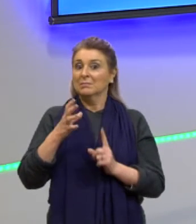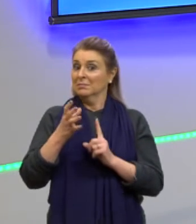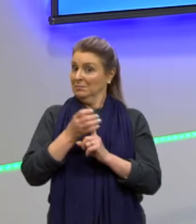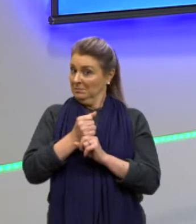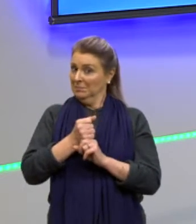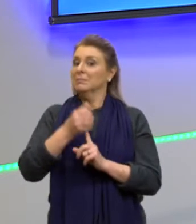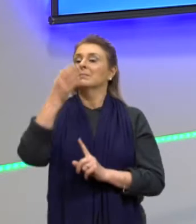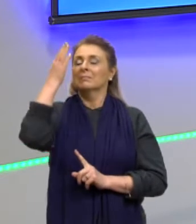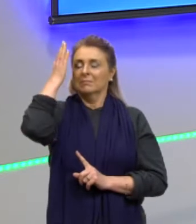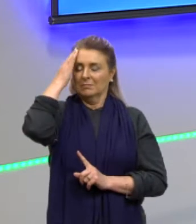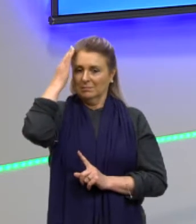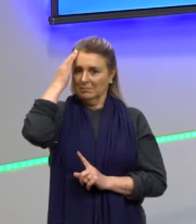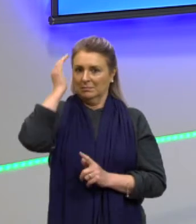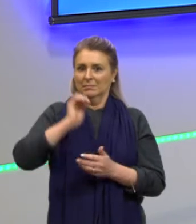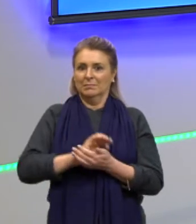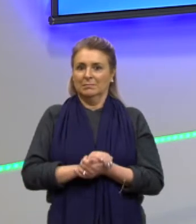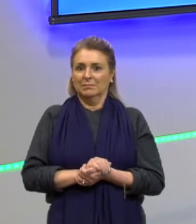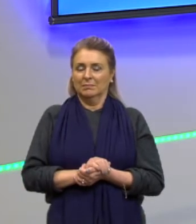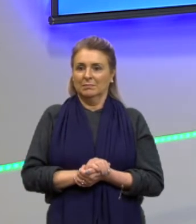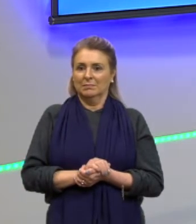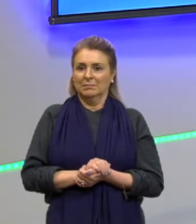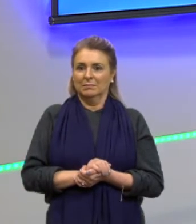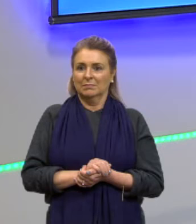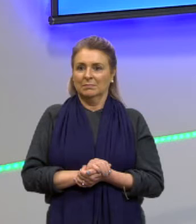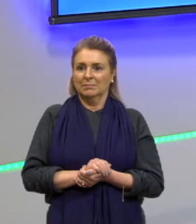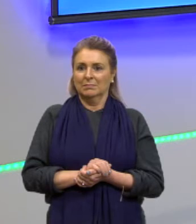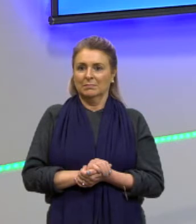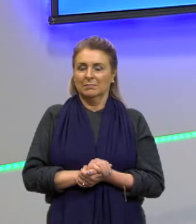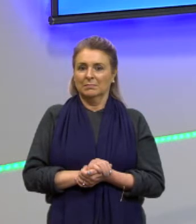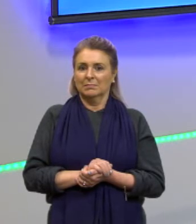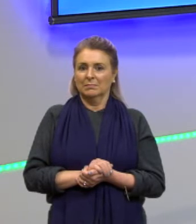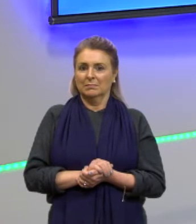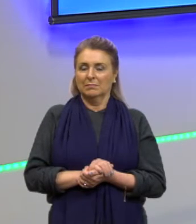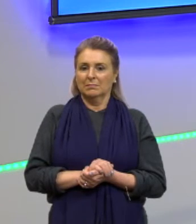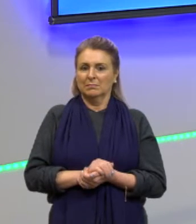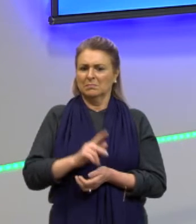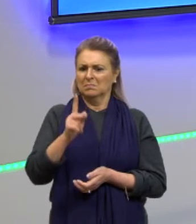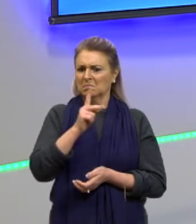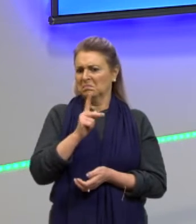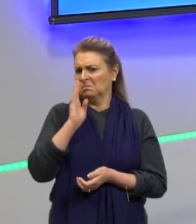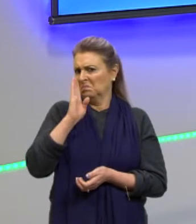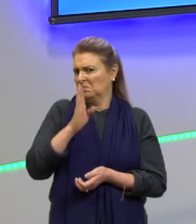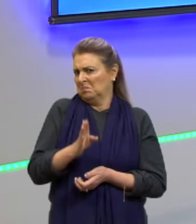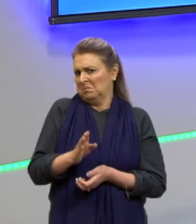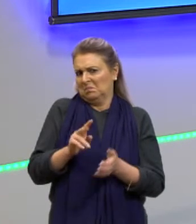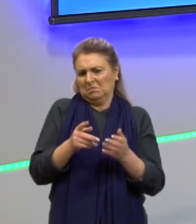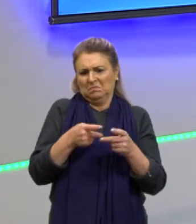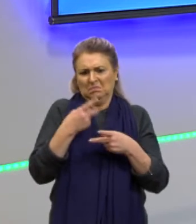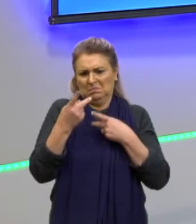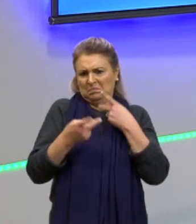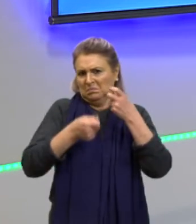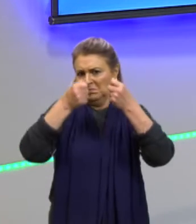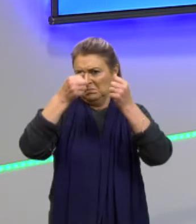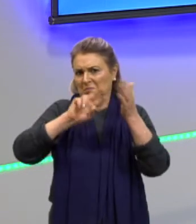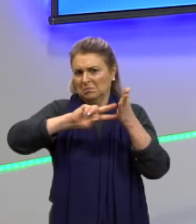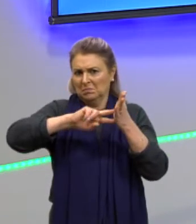ter domínio da questão. Eu já nem estou falando de interpretação. Estou falando mais